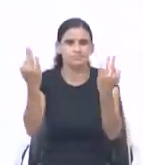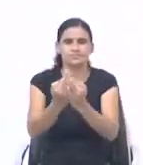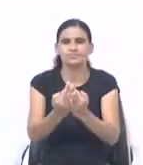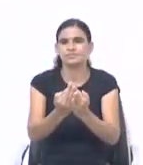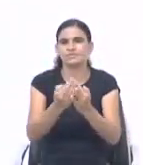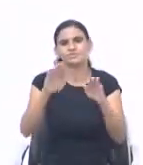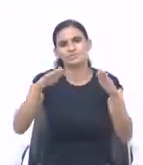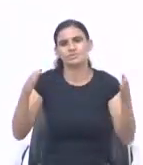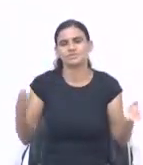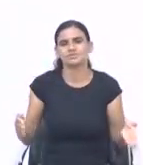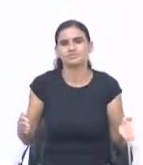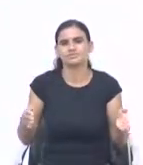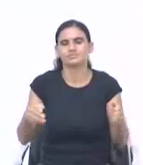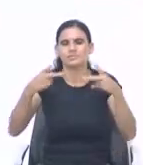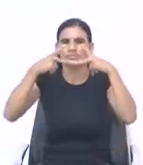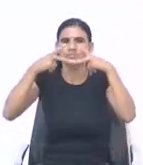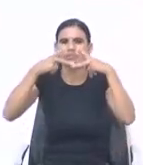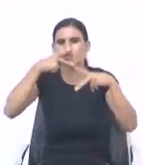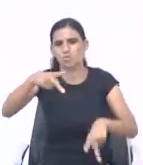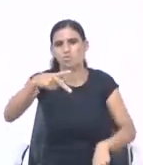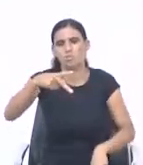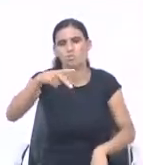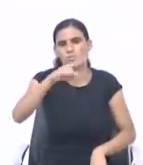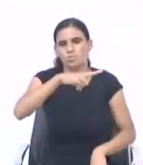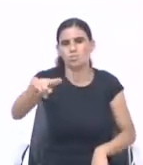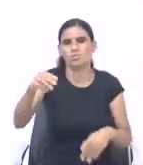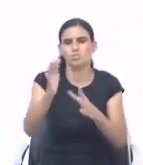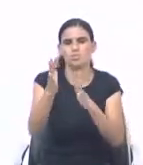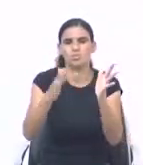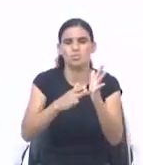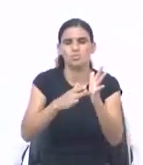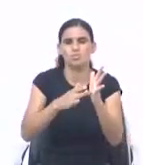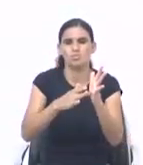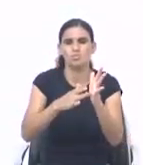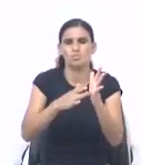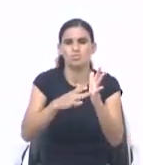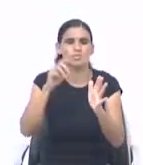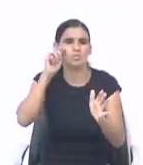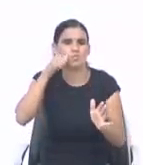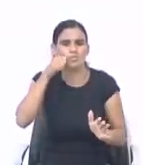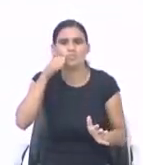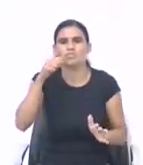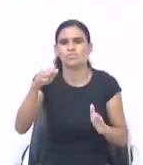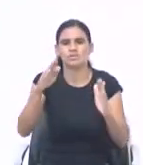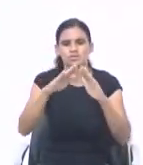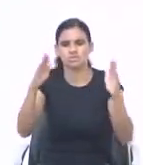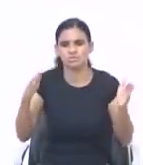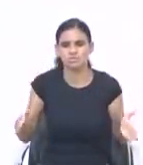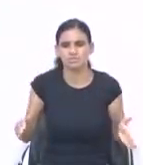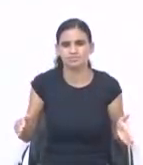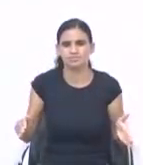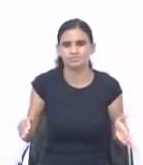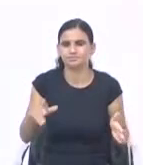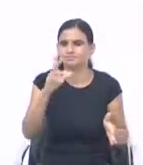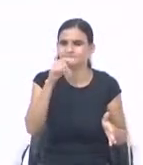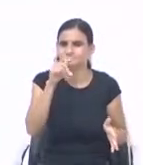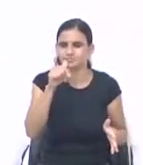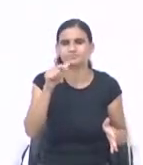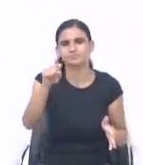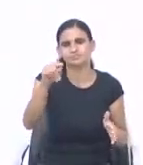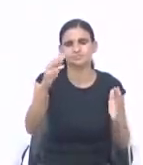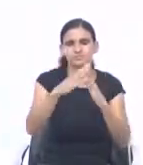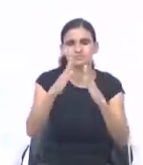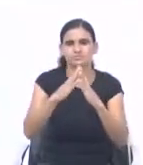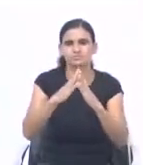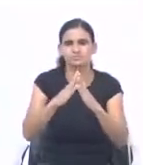mesa. Eu quero profetizar aqui. Em nome do Senhor Jesus. Não faltará pão na sua mesa. Não faltará água na sua torneira. Não faltará banho quente